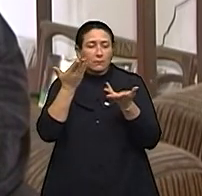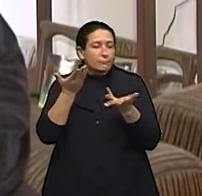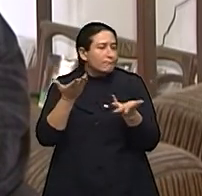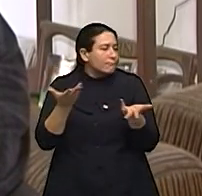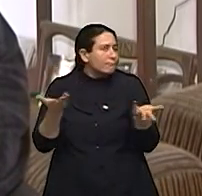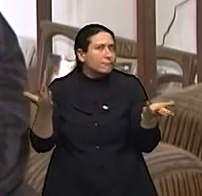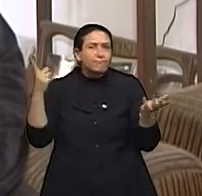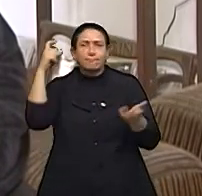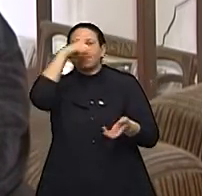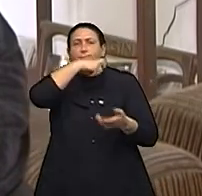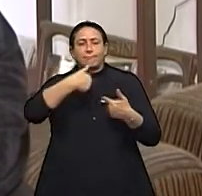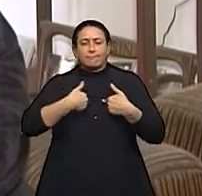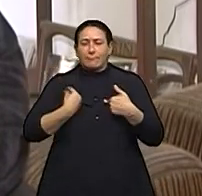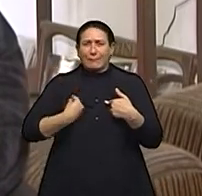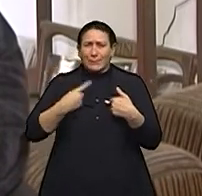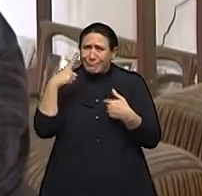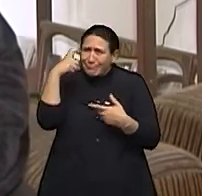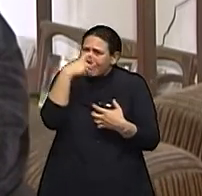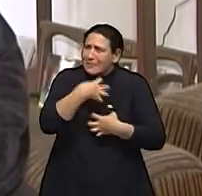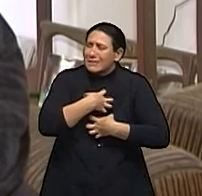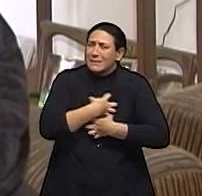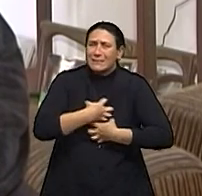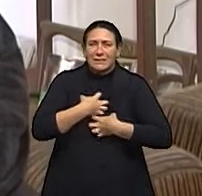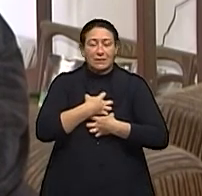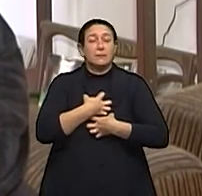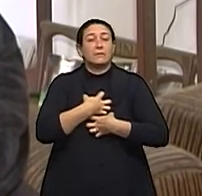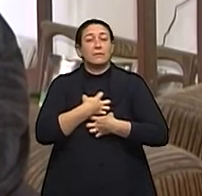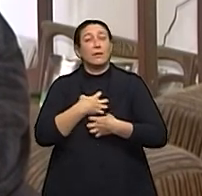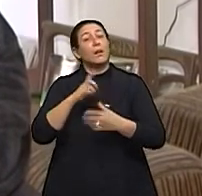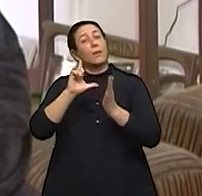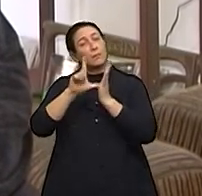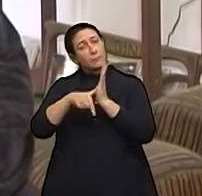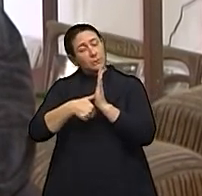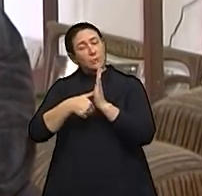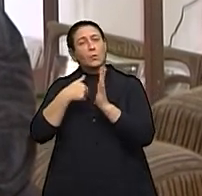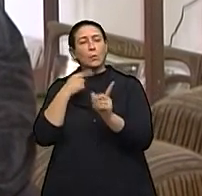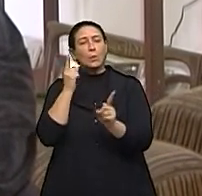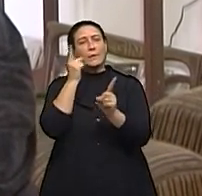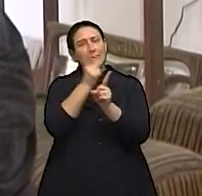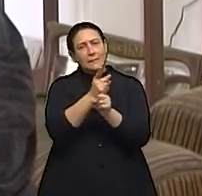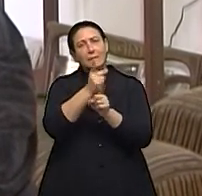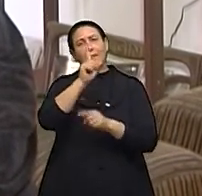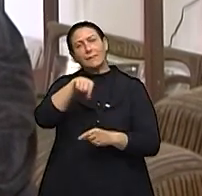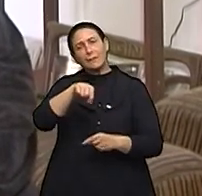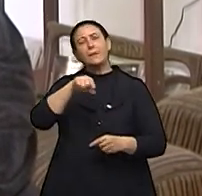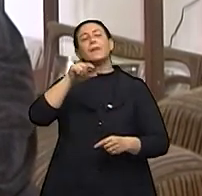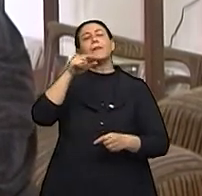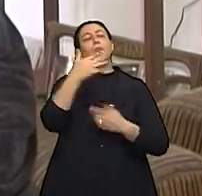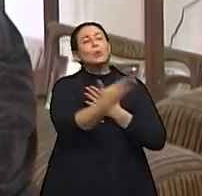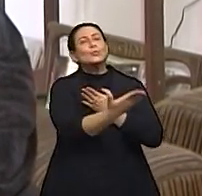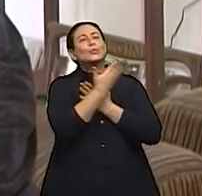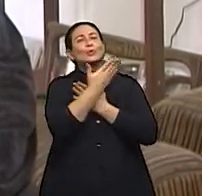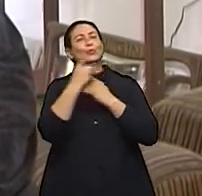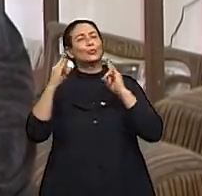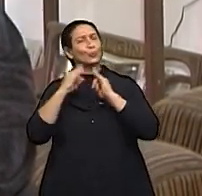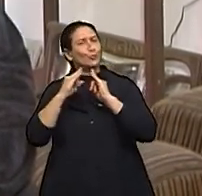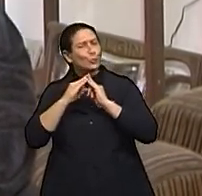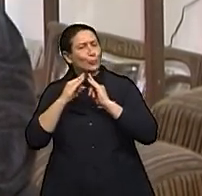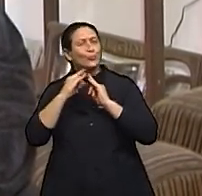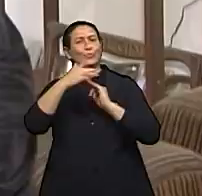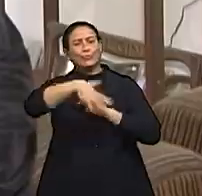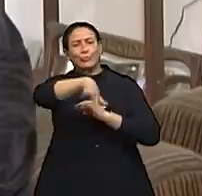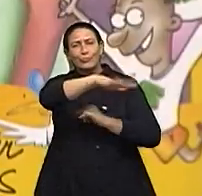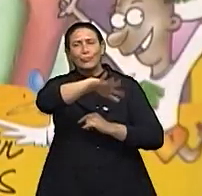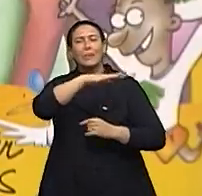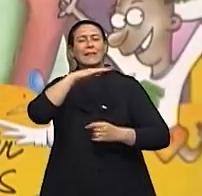lá dentro, mas aí quando foi que eu conheci o Imama e consegui um grupo de apoio, que me deu muito apoio, foi lá no